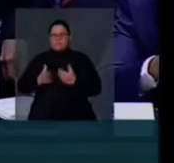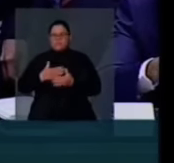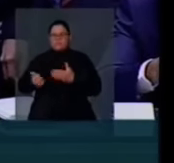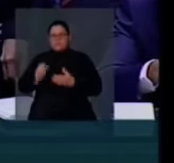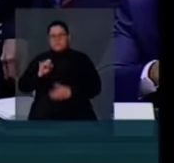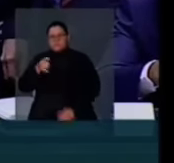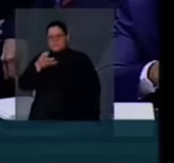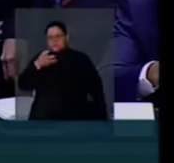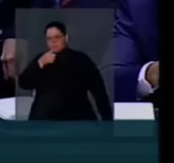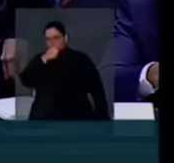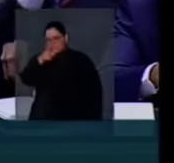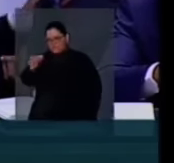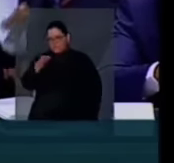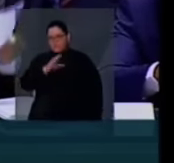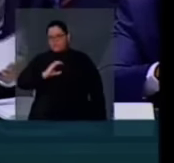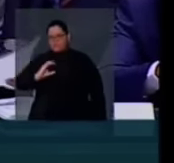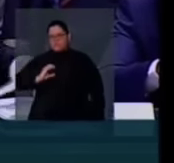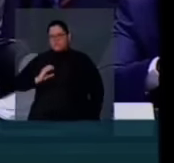vai na comissão de justiça e questiona.